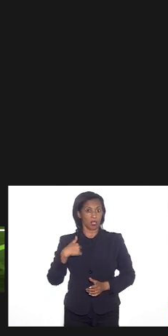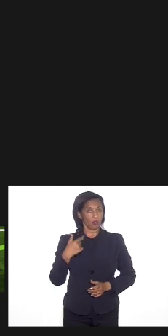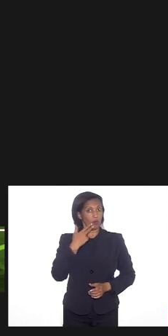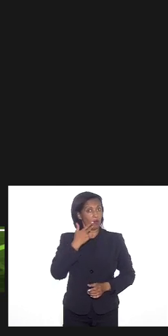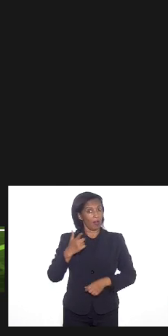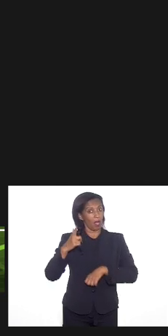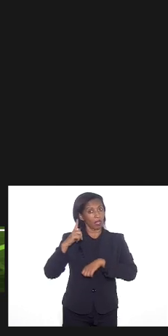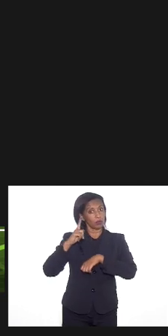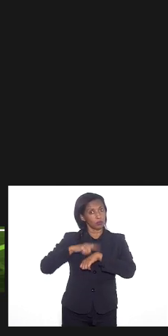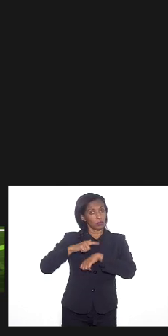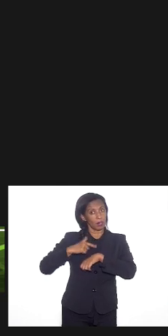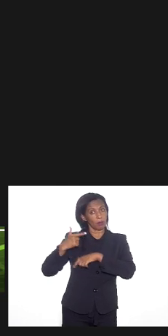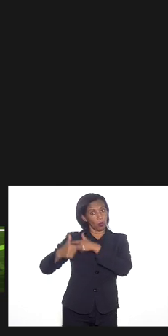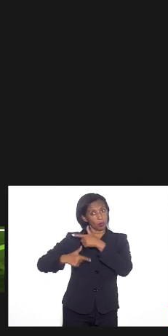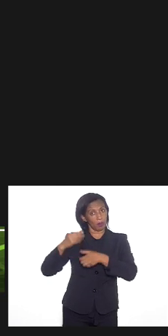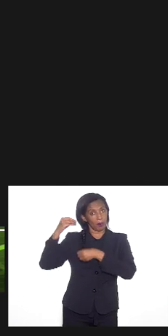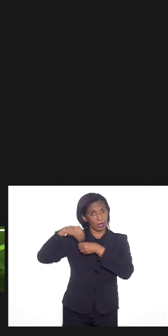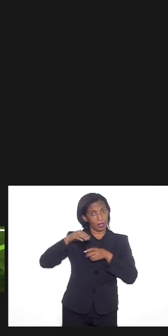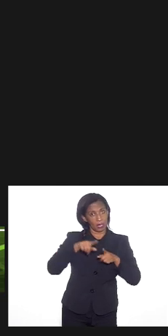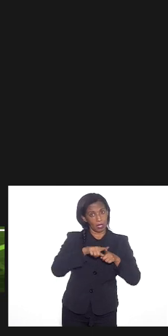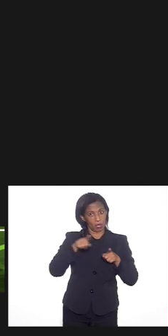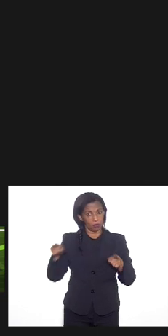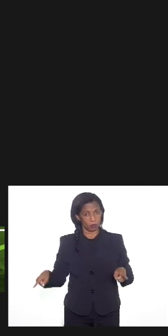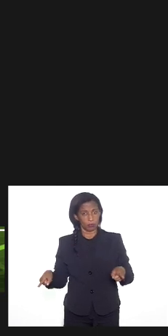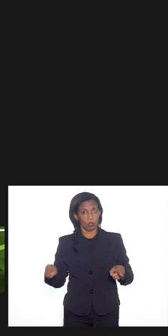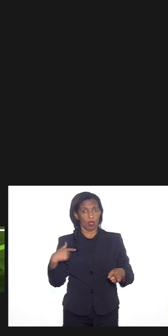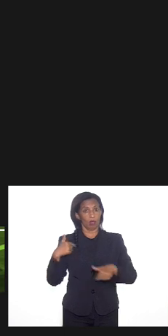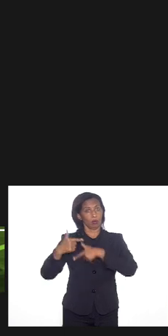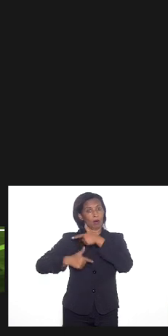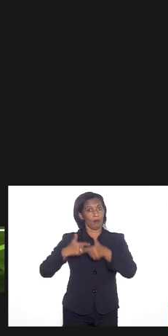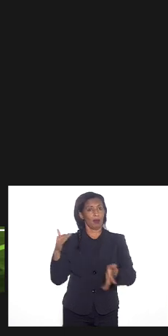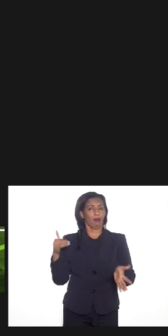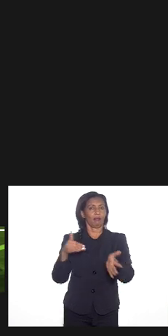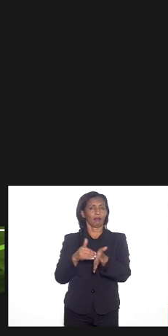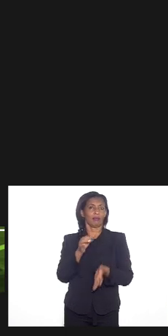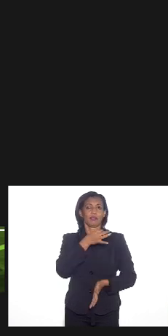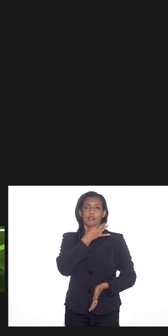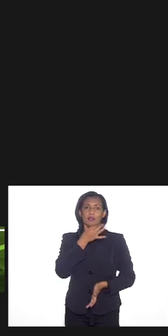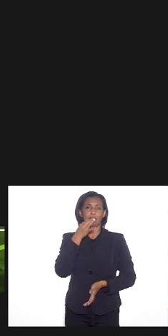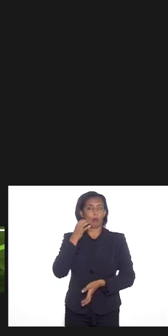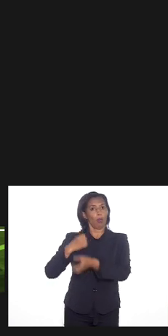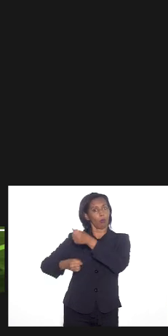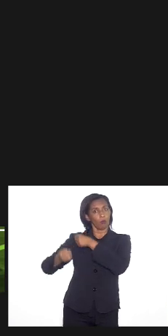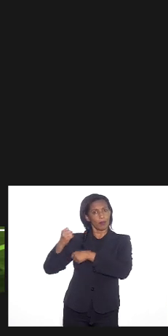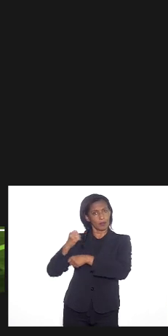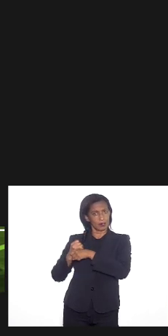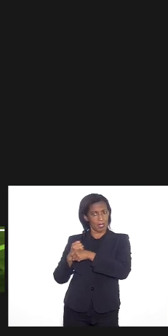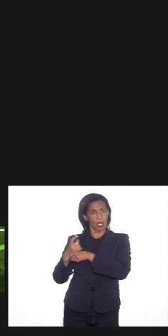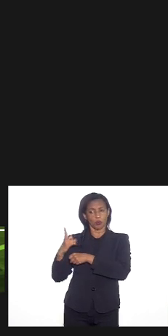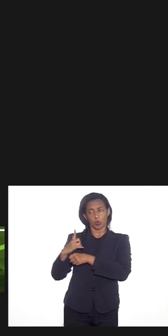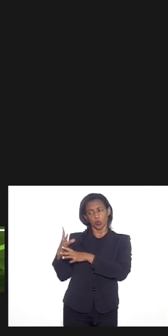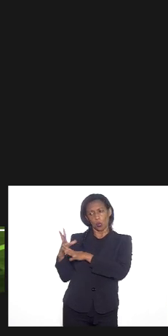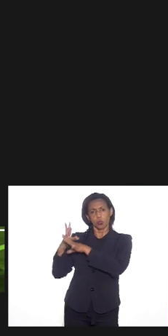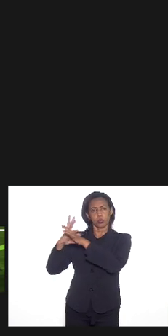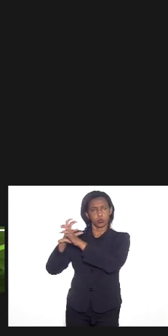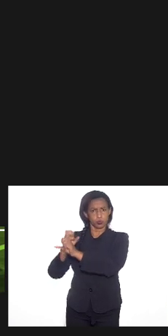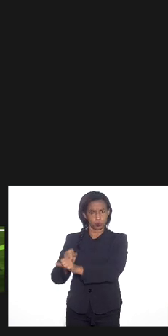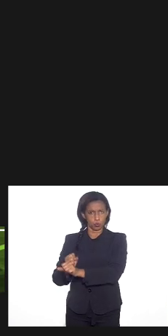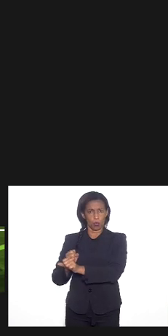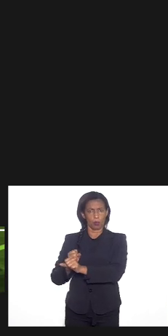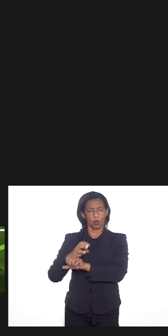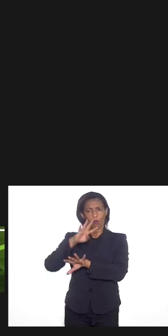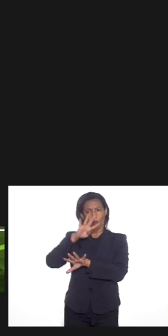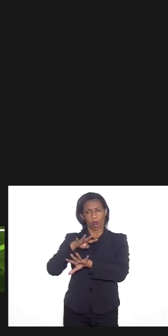que estiver lá se encerrou no ano passado em setembro nós tínhamos o levantamento nosso em planilha do